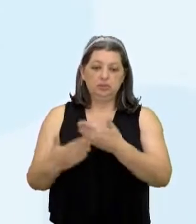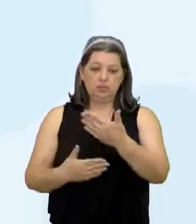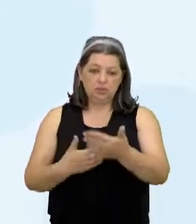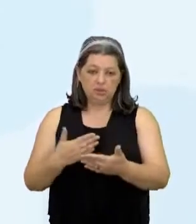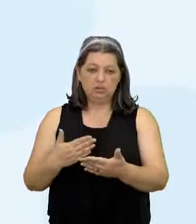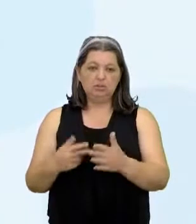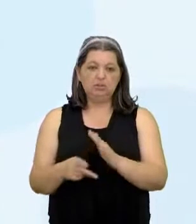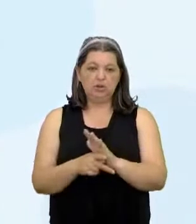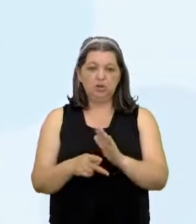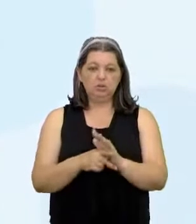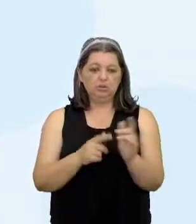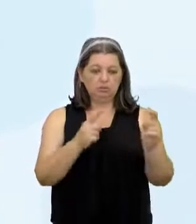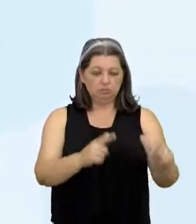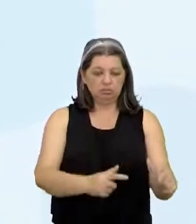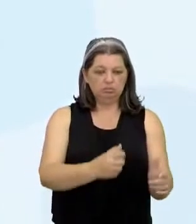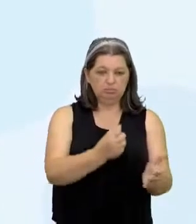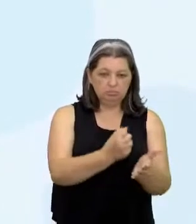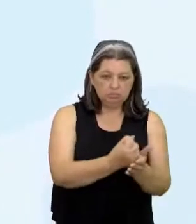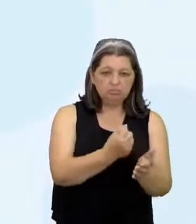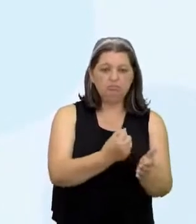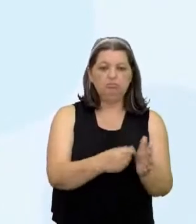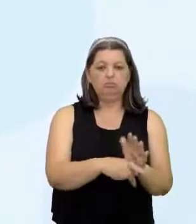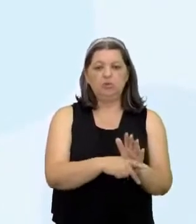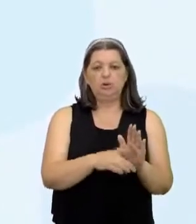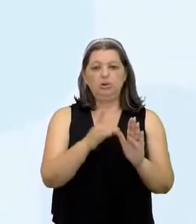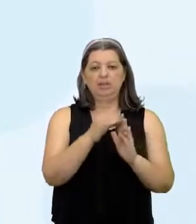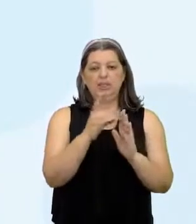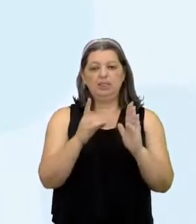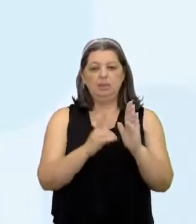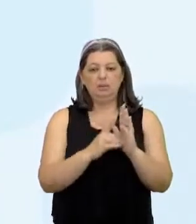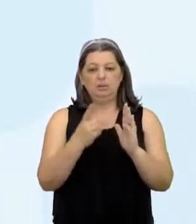demarcação Disciplinado pelo decreto